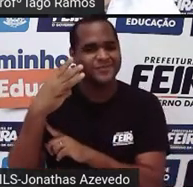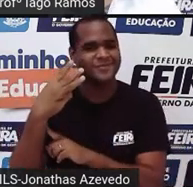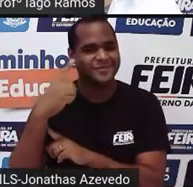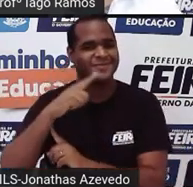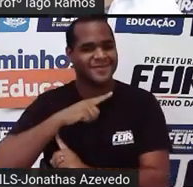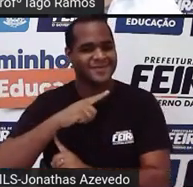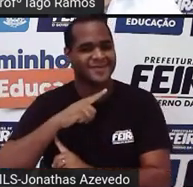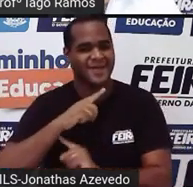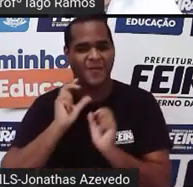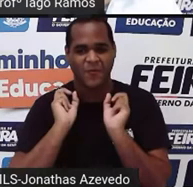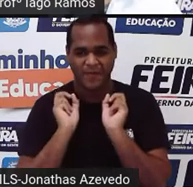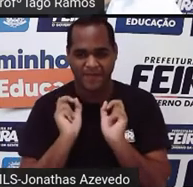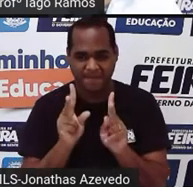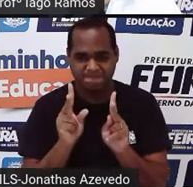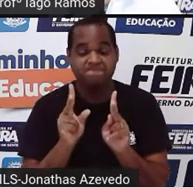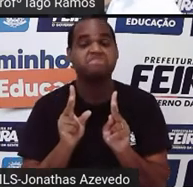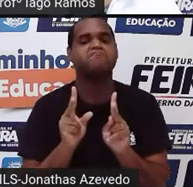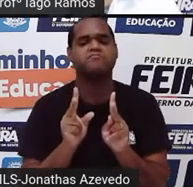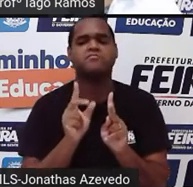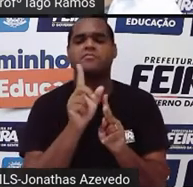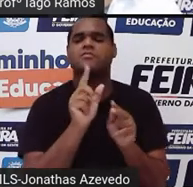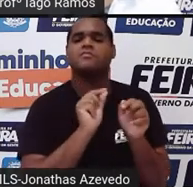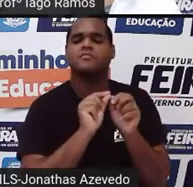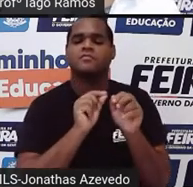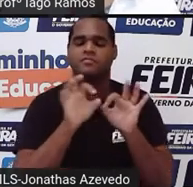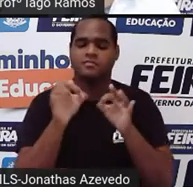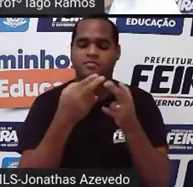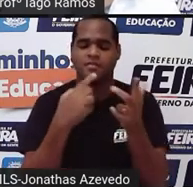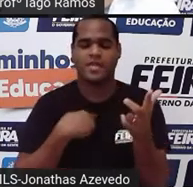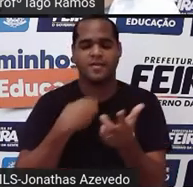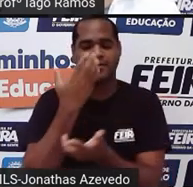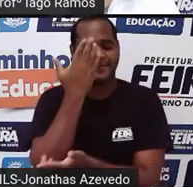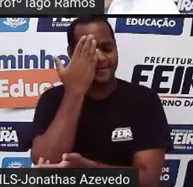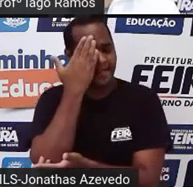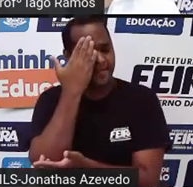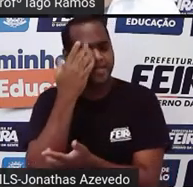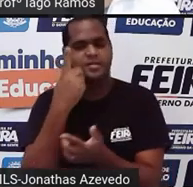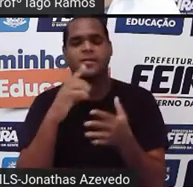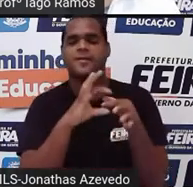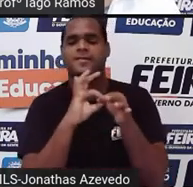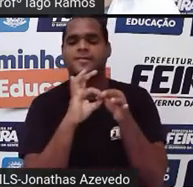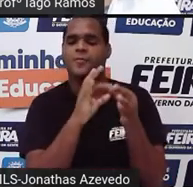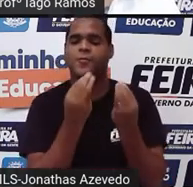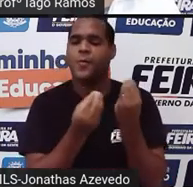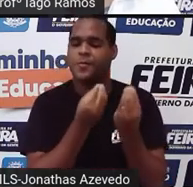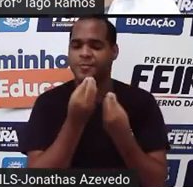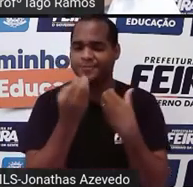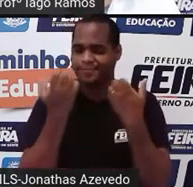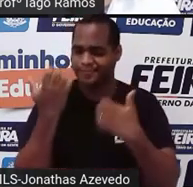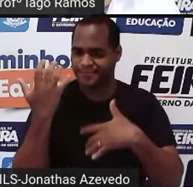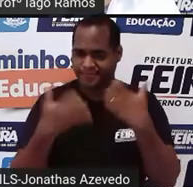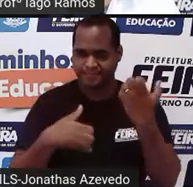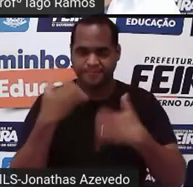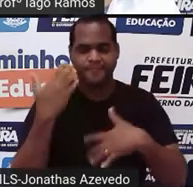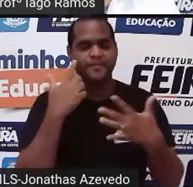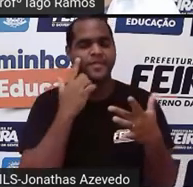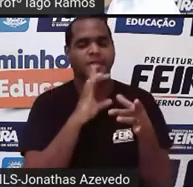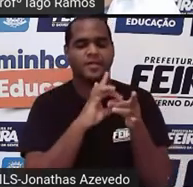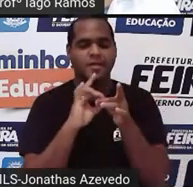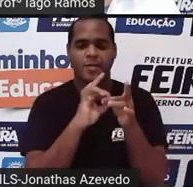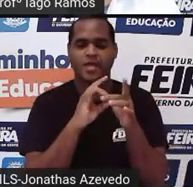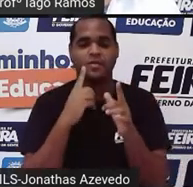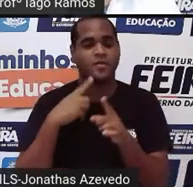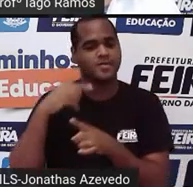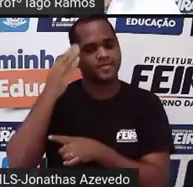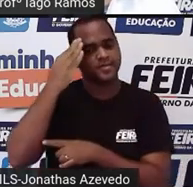Tá bom? E pra que serve a gente saber dessas relações? Pra que serve a gente entender